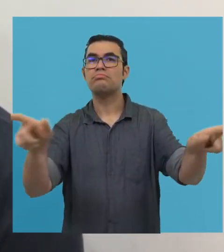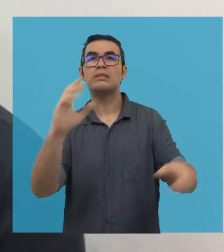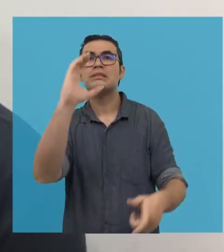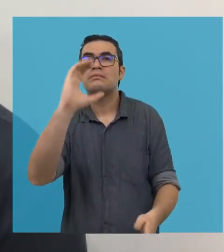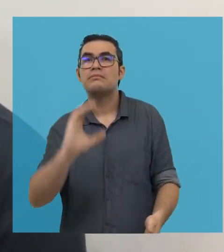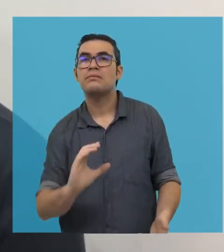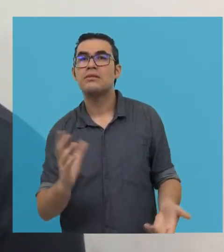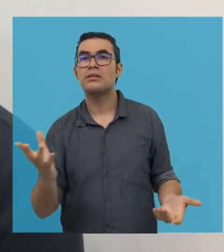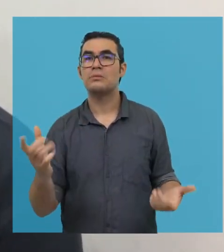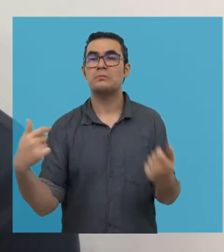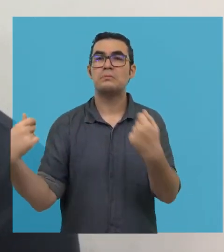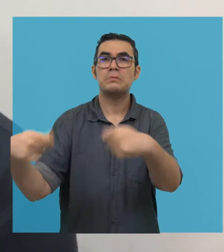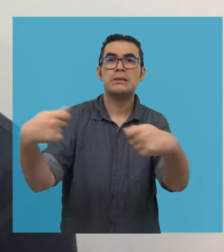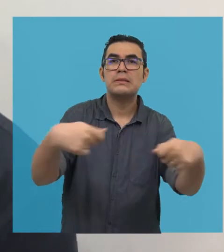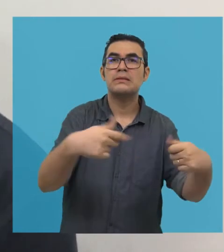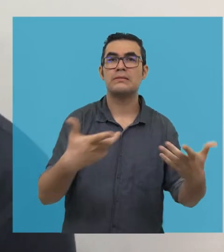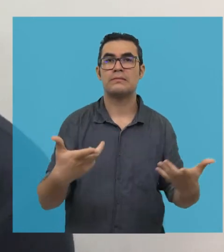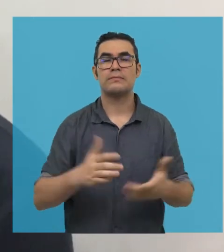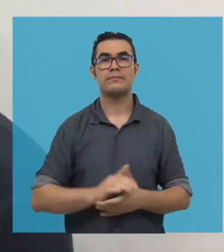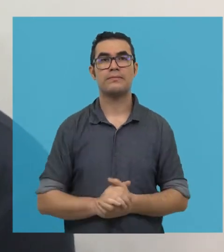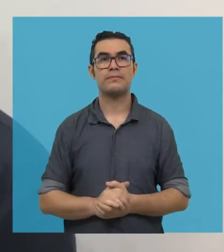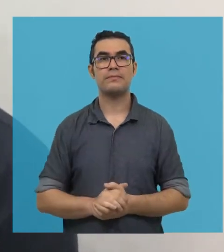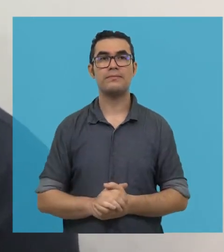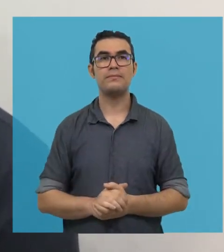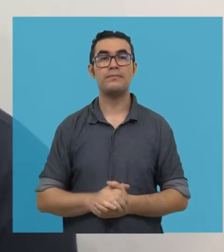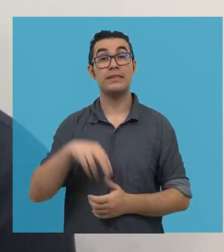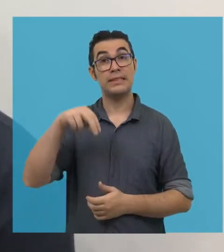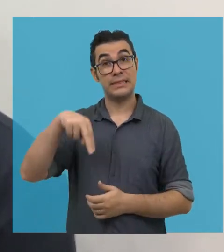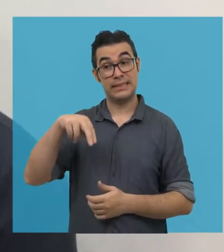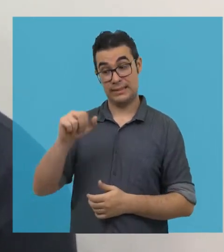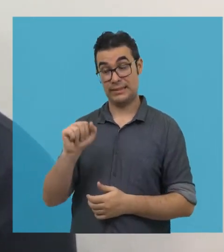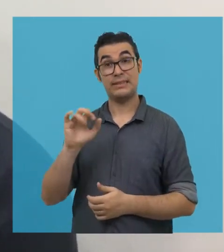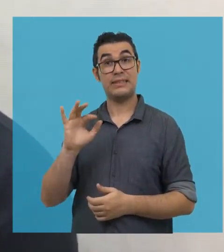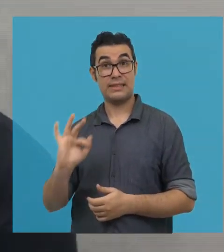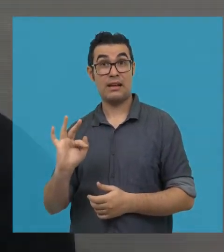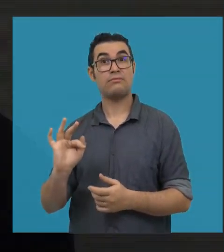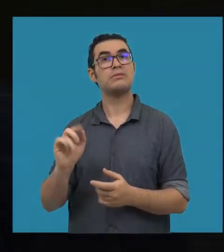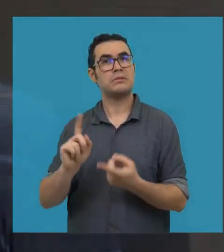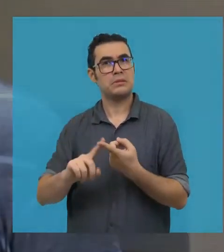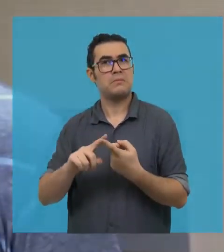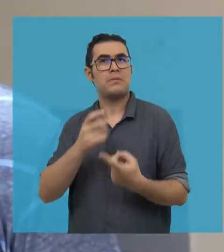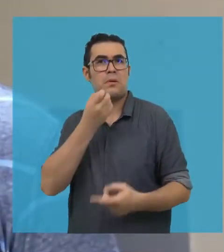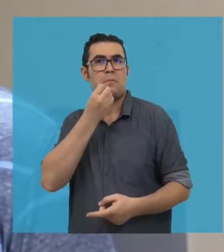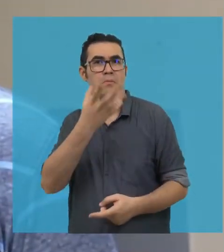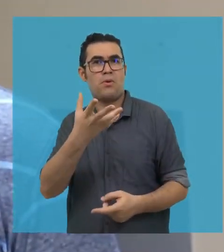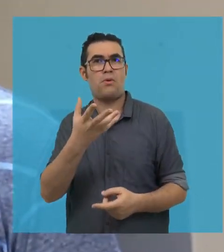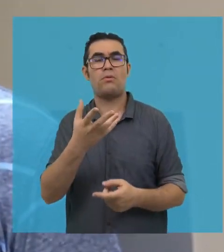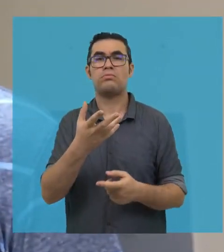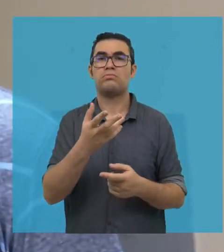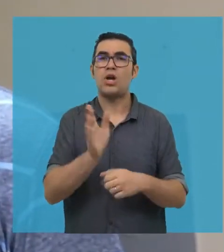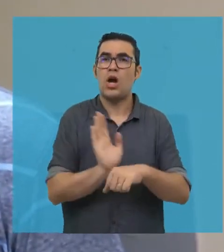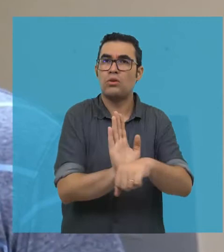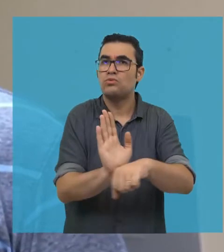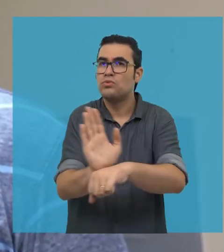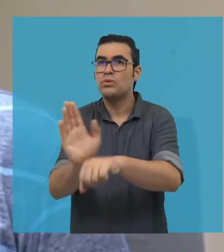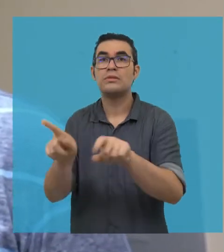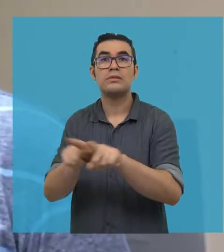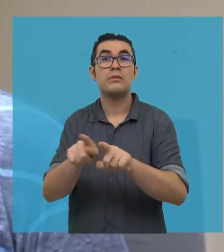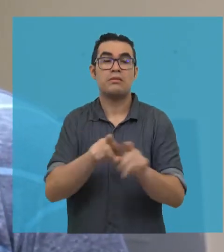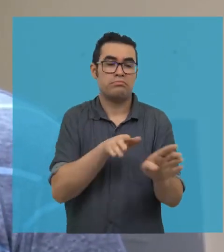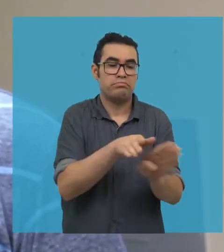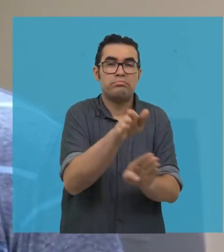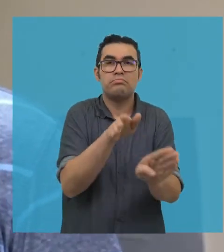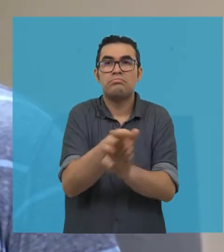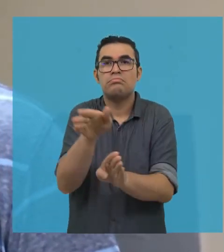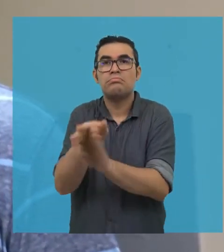passando de volta para o contribuinte justamente isso como forma de serviço. O NAF tem uma essência da educação fiscal,